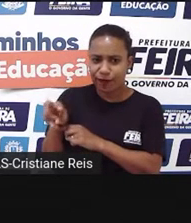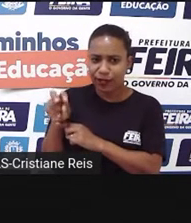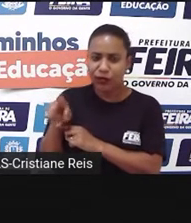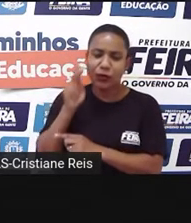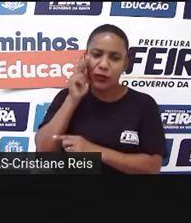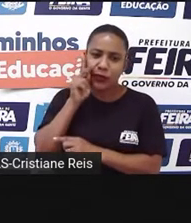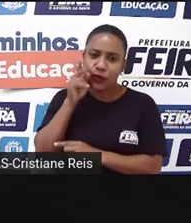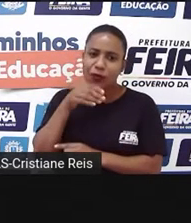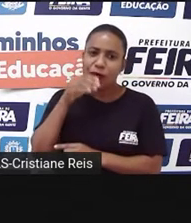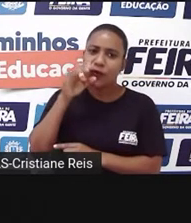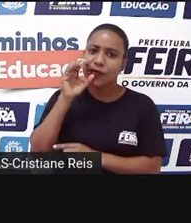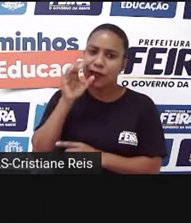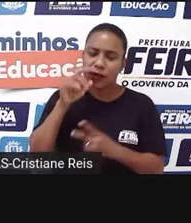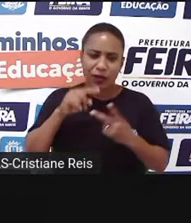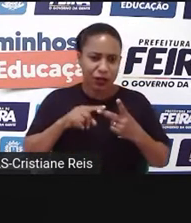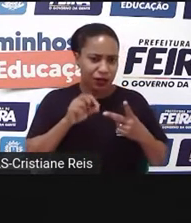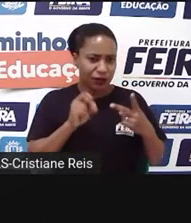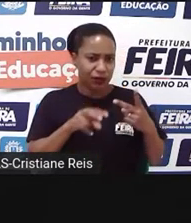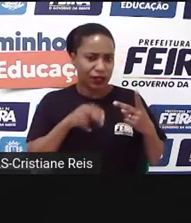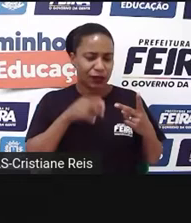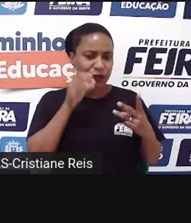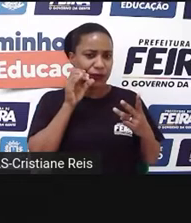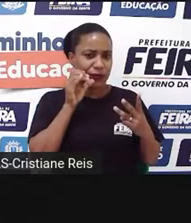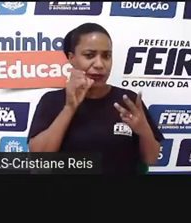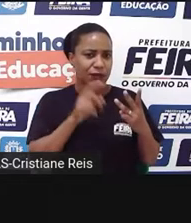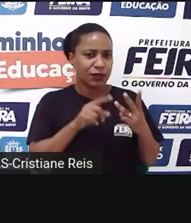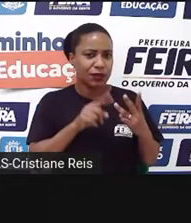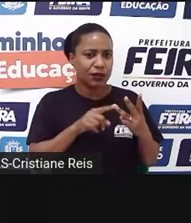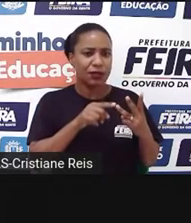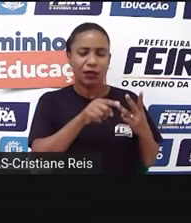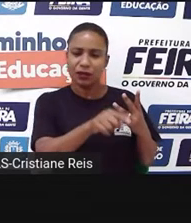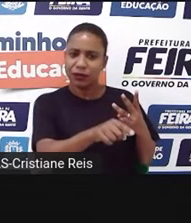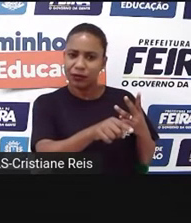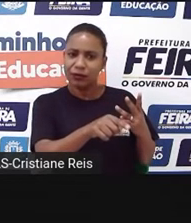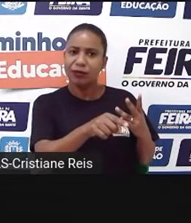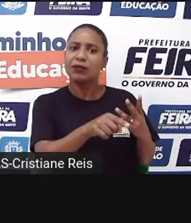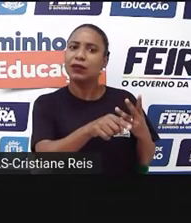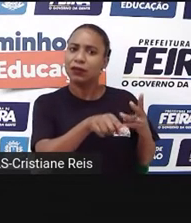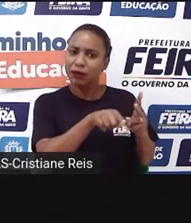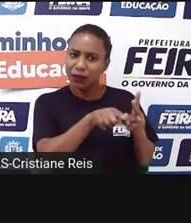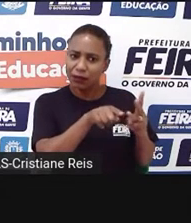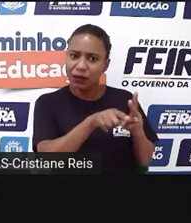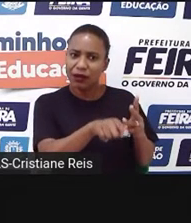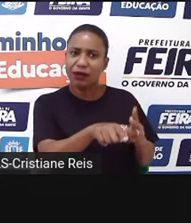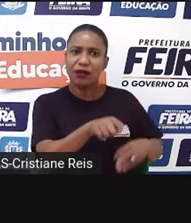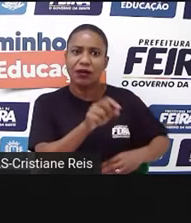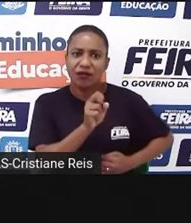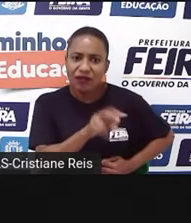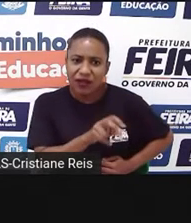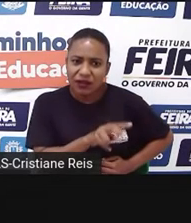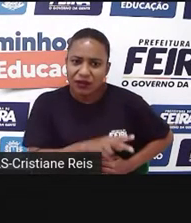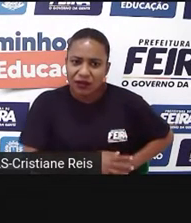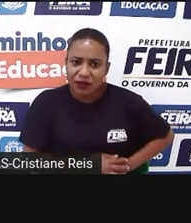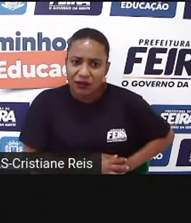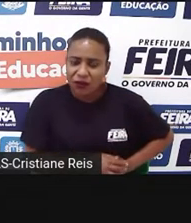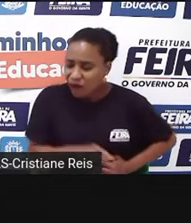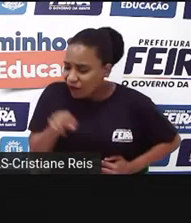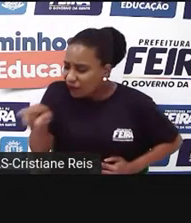vinho, ele envenenado, Laertes envenenado, ele obriga, então, Cláudios a beber o restante do vinho que estava na taça.